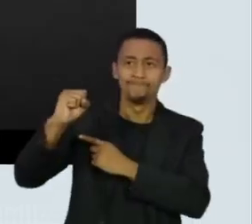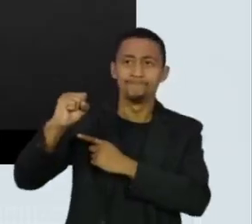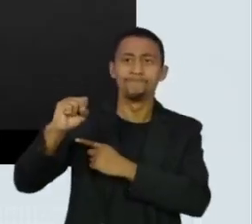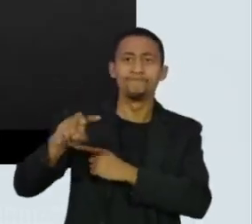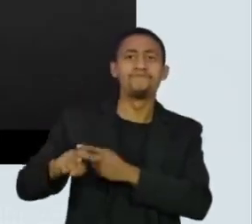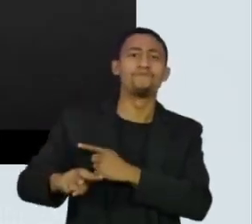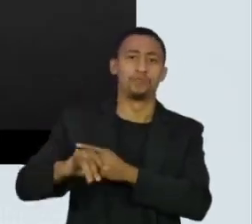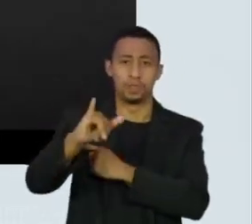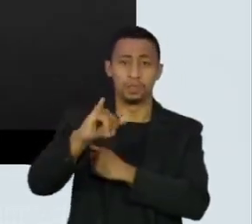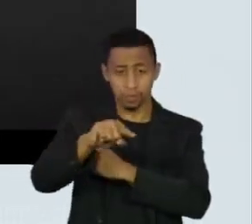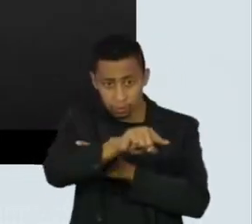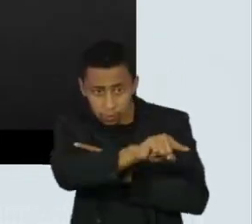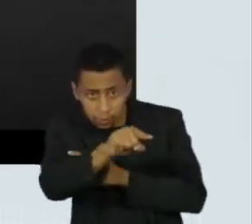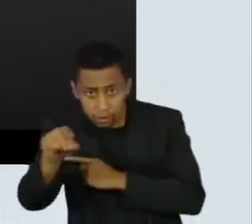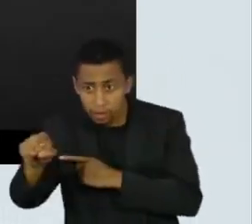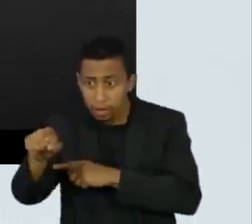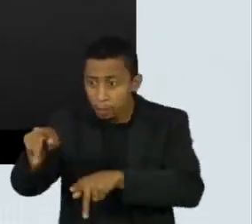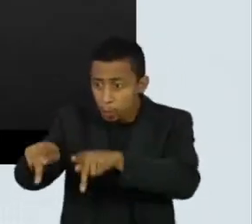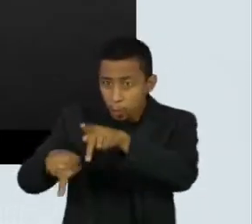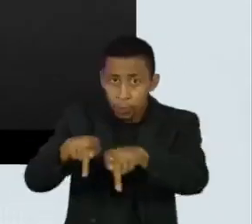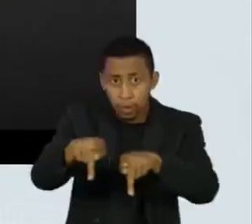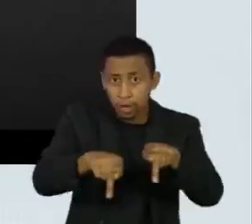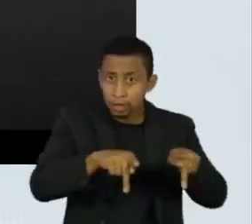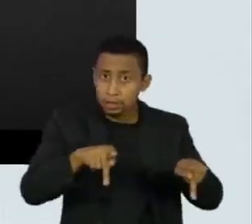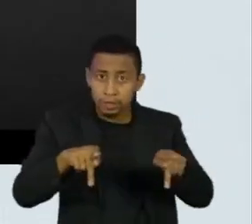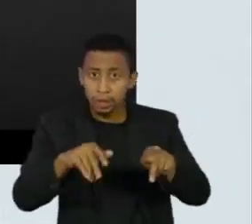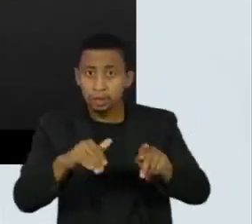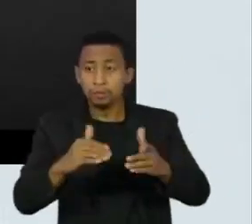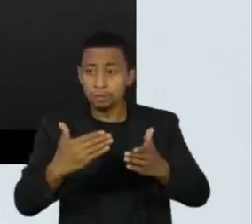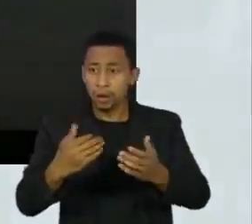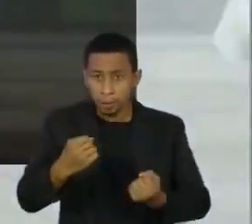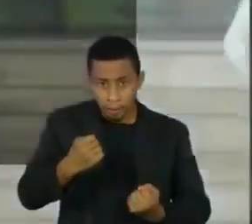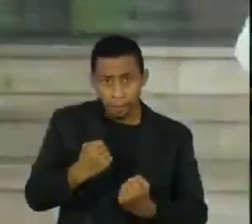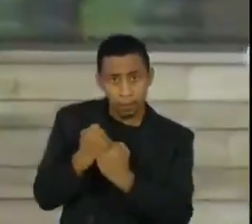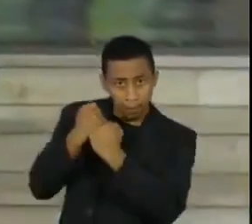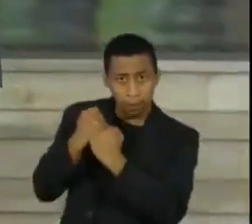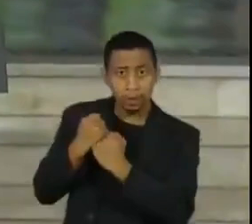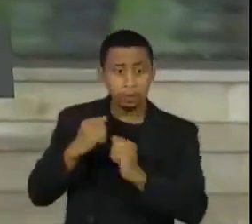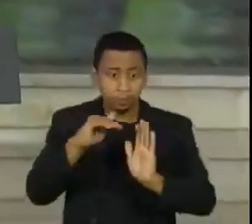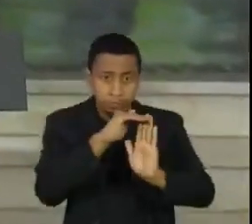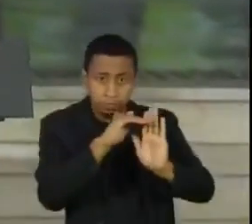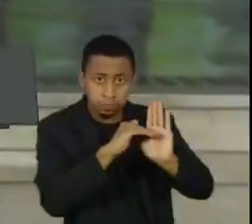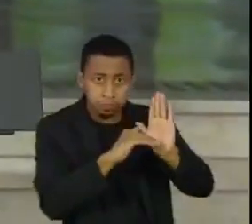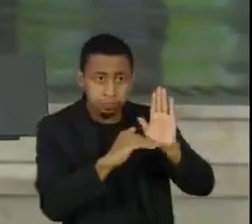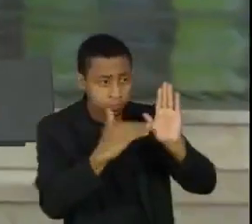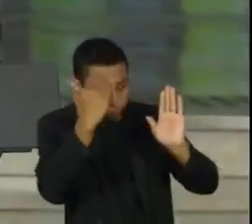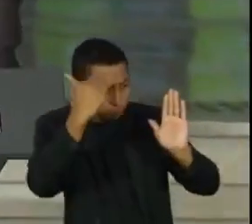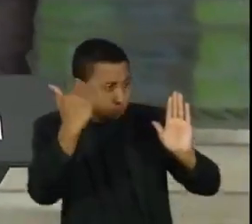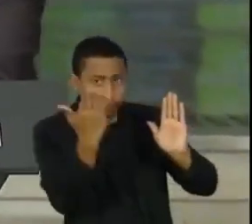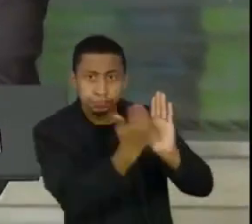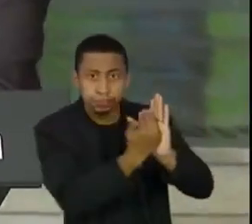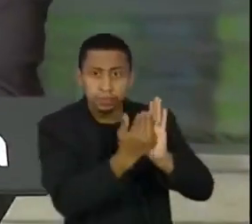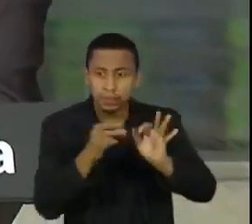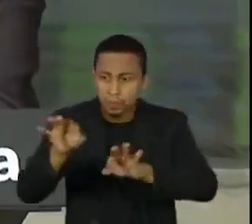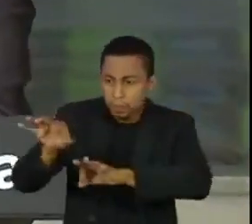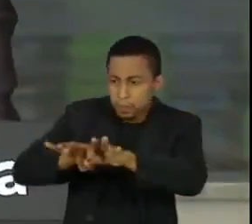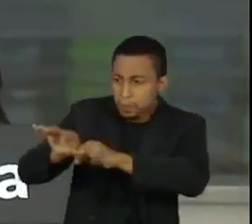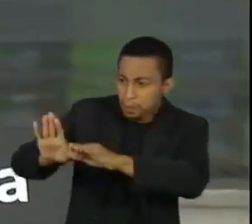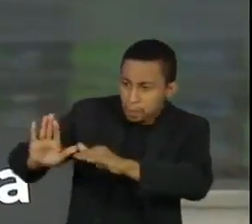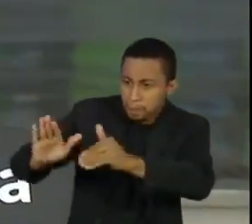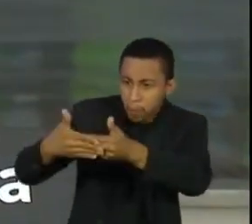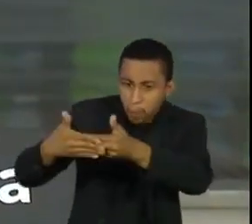Com o apoio da população, com as restrições que estão sendo feitas, com as vacinas que estão sendo ministradas,